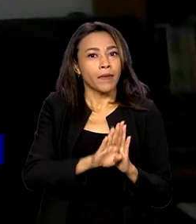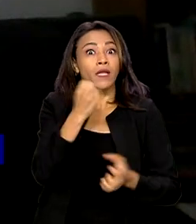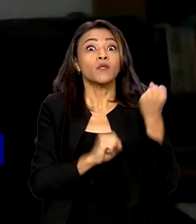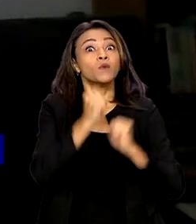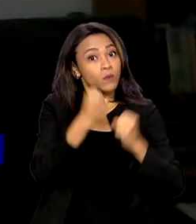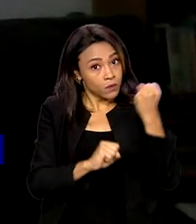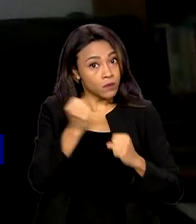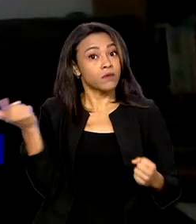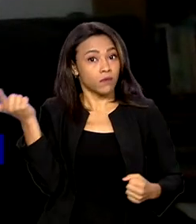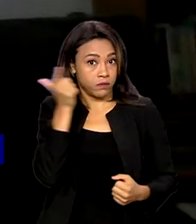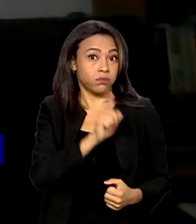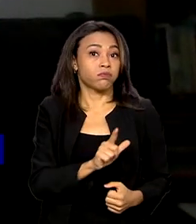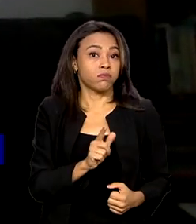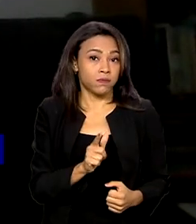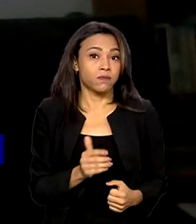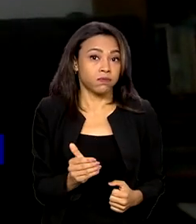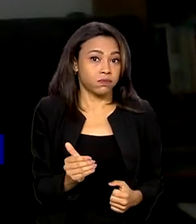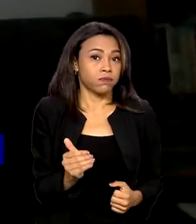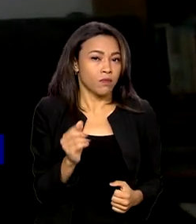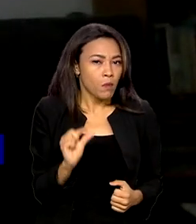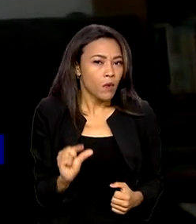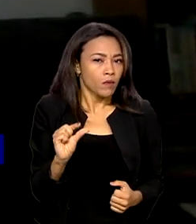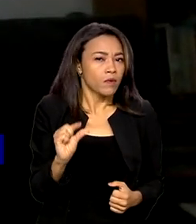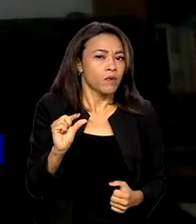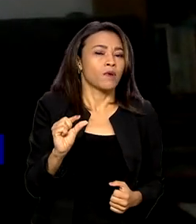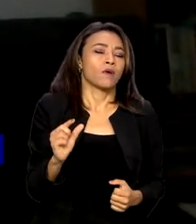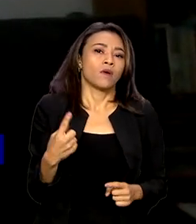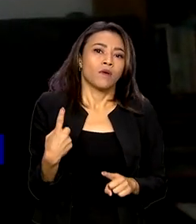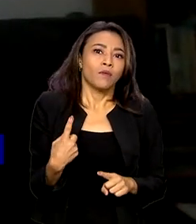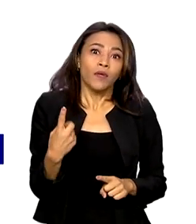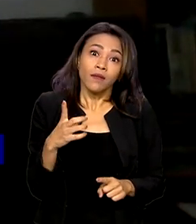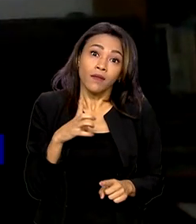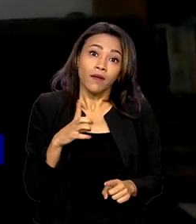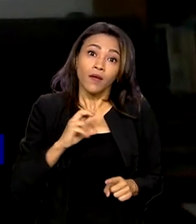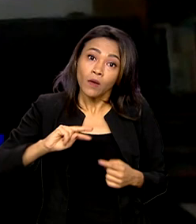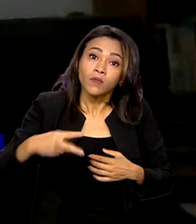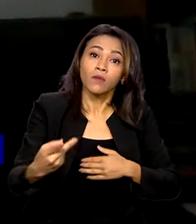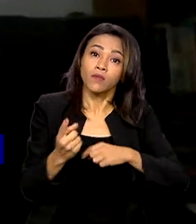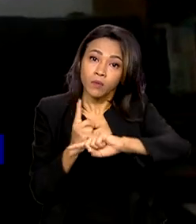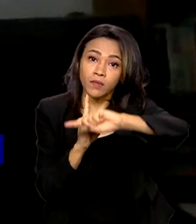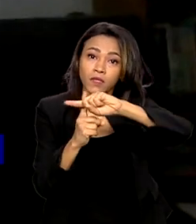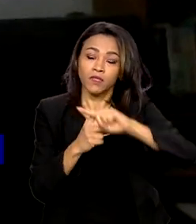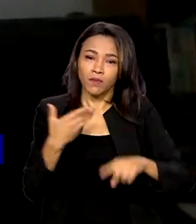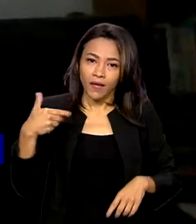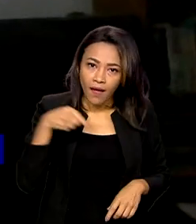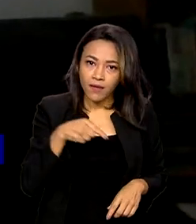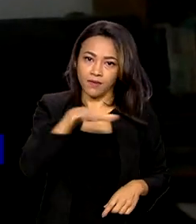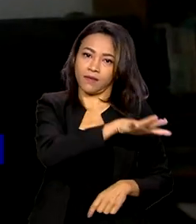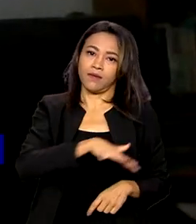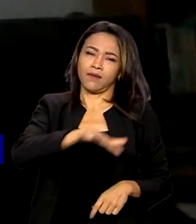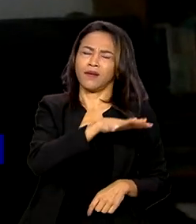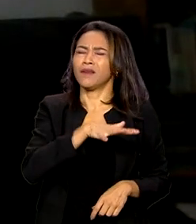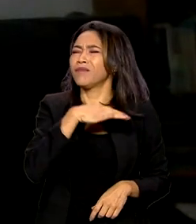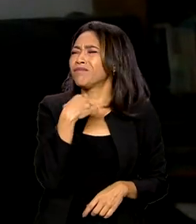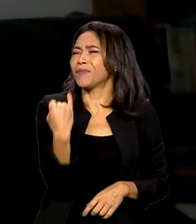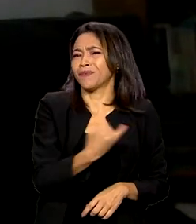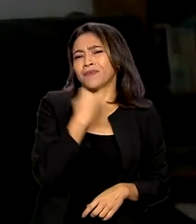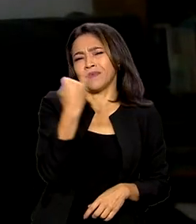você tem todo um efeito positivo. É um setor importantíssimo para a economia.